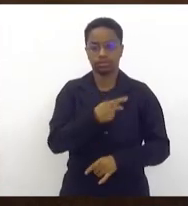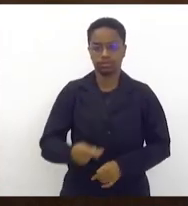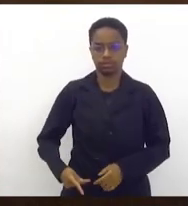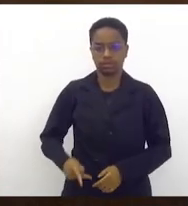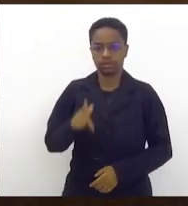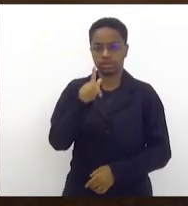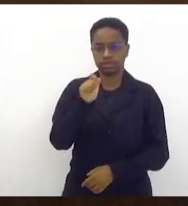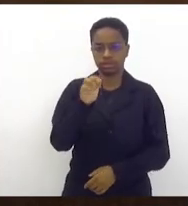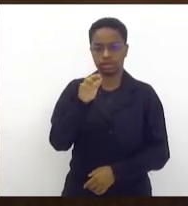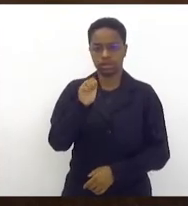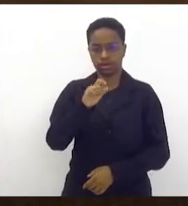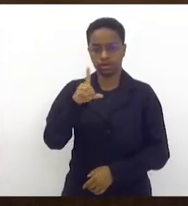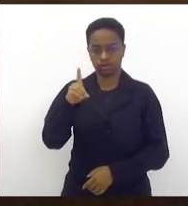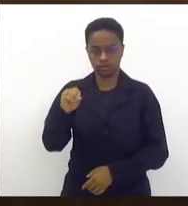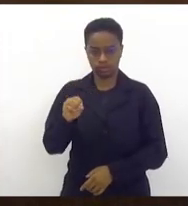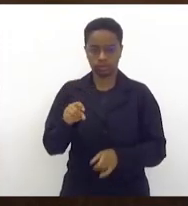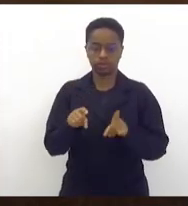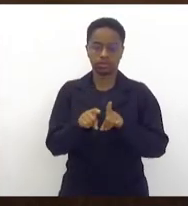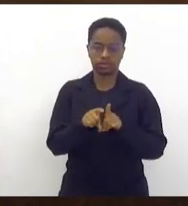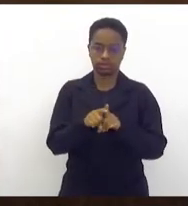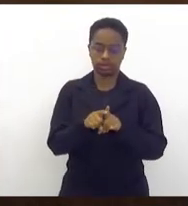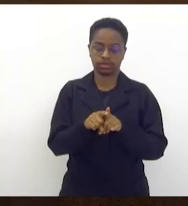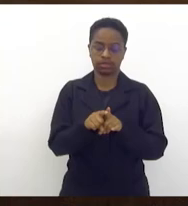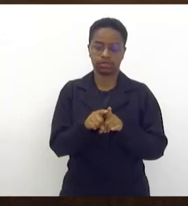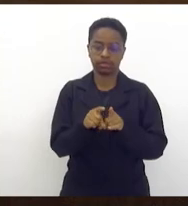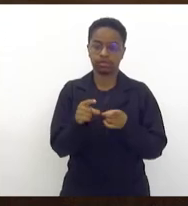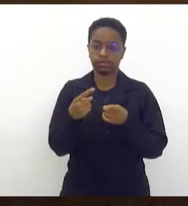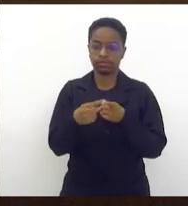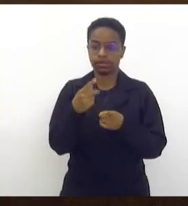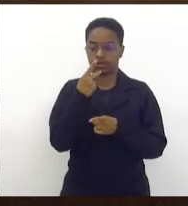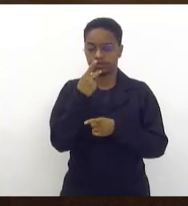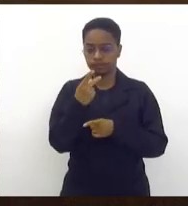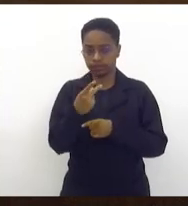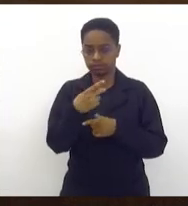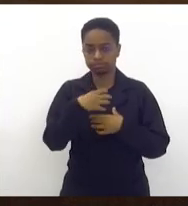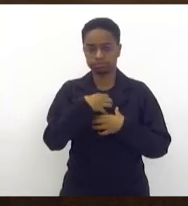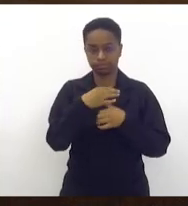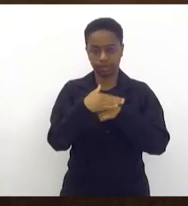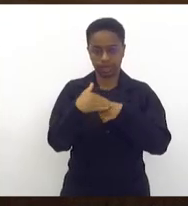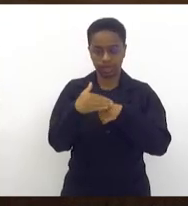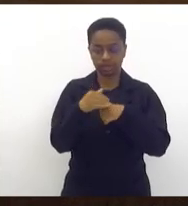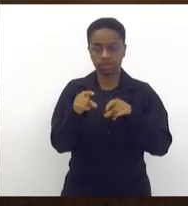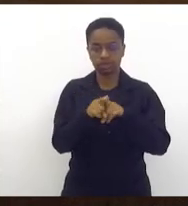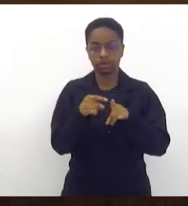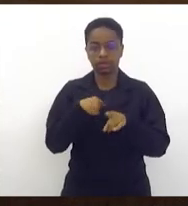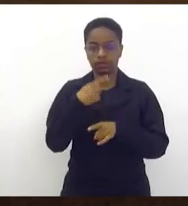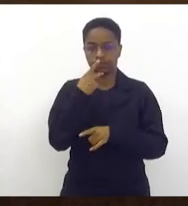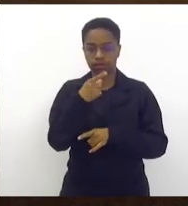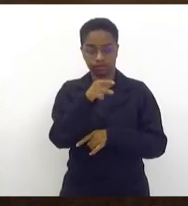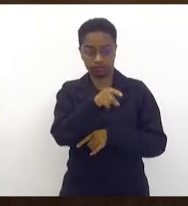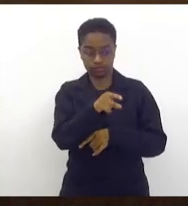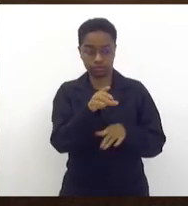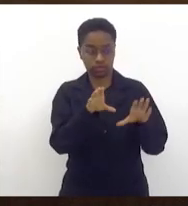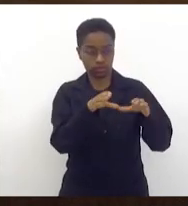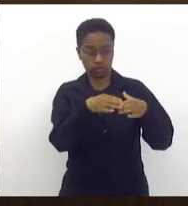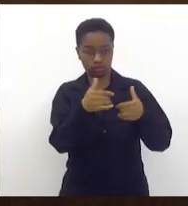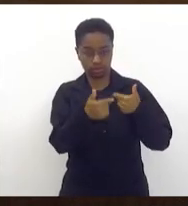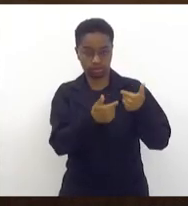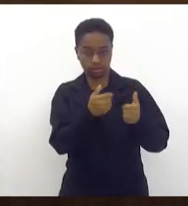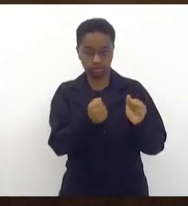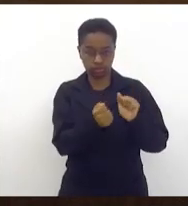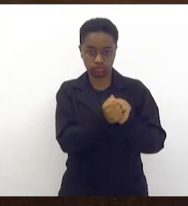geral do Alckmin, vossa excelência, porque falou com muito carinho e, quando eu falei que vossa excelência estava nesse grupo de trabalho